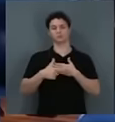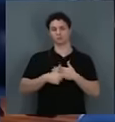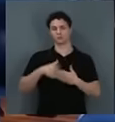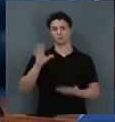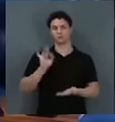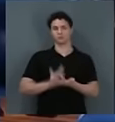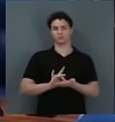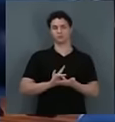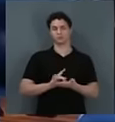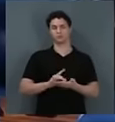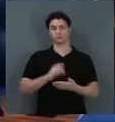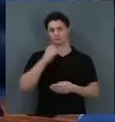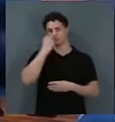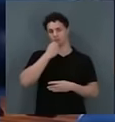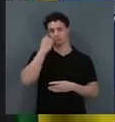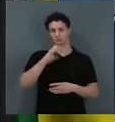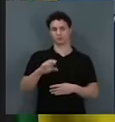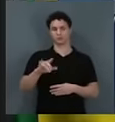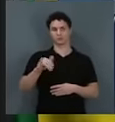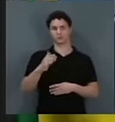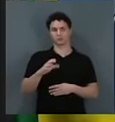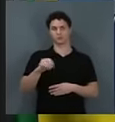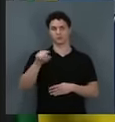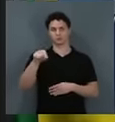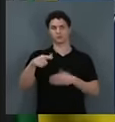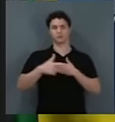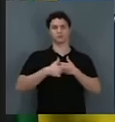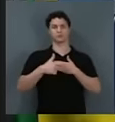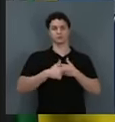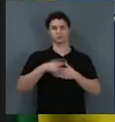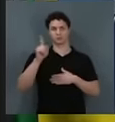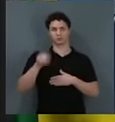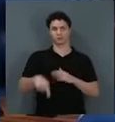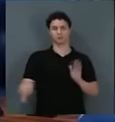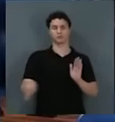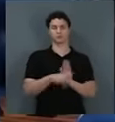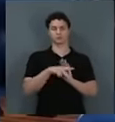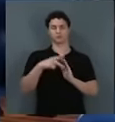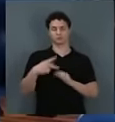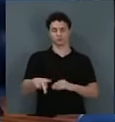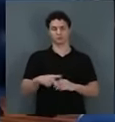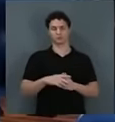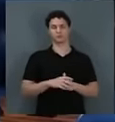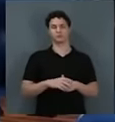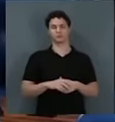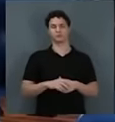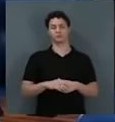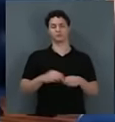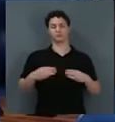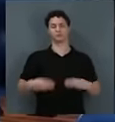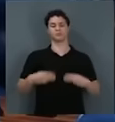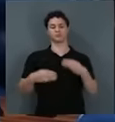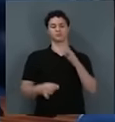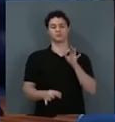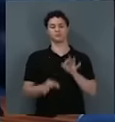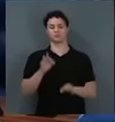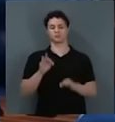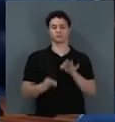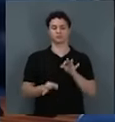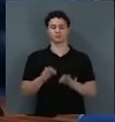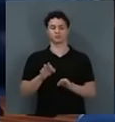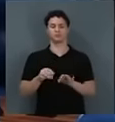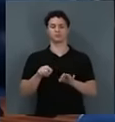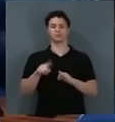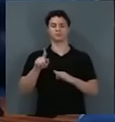senador Cleitinho, esse é o papel do Ministério da Justiça, esse